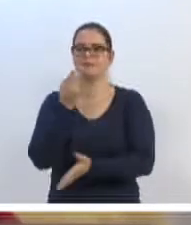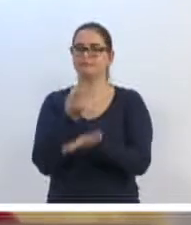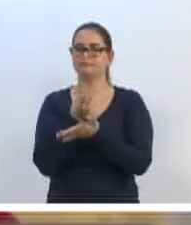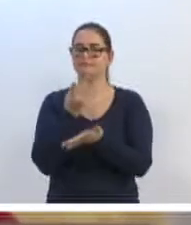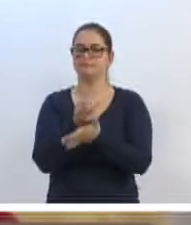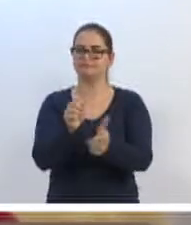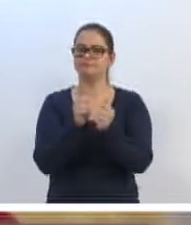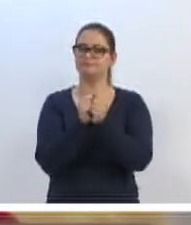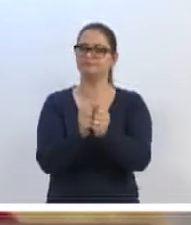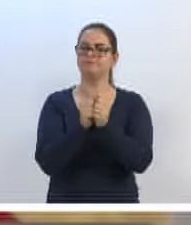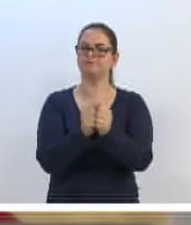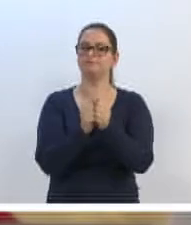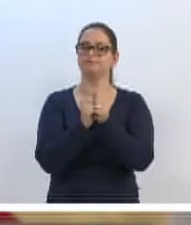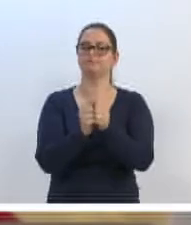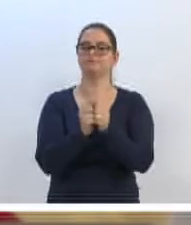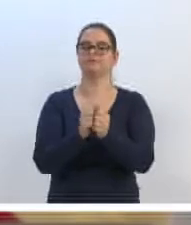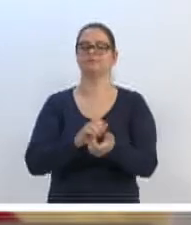conosco.